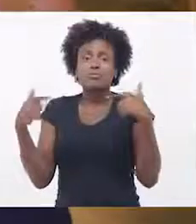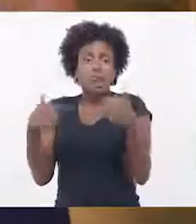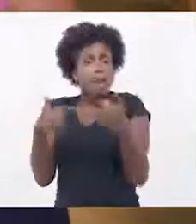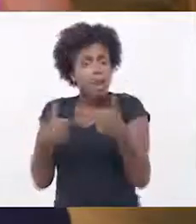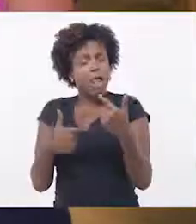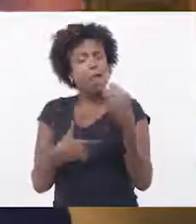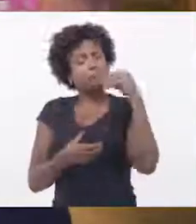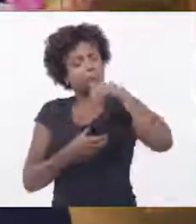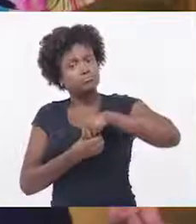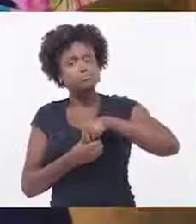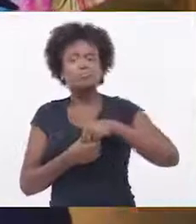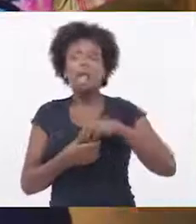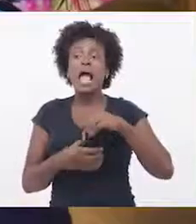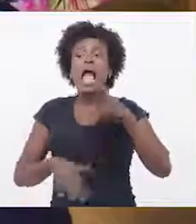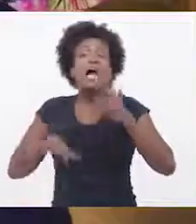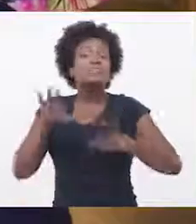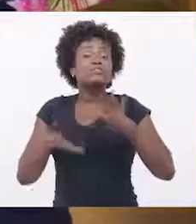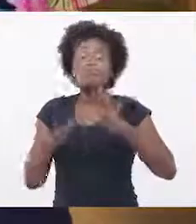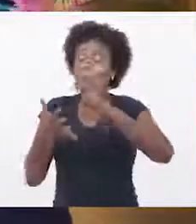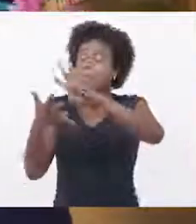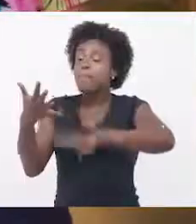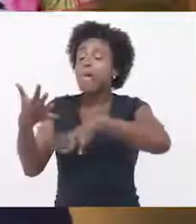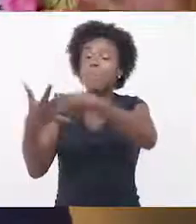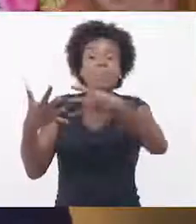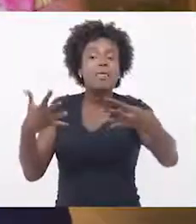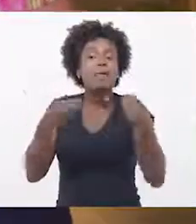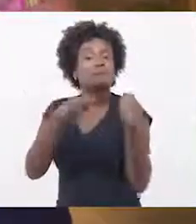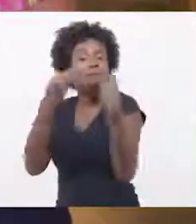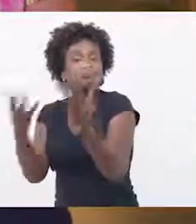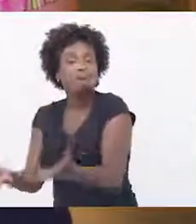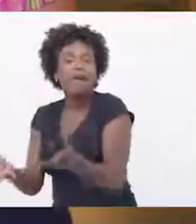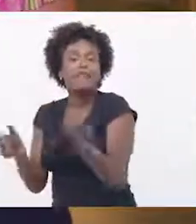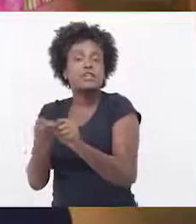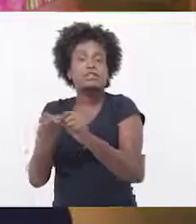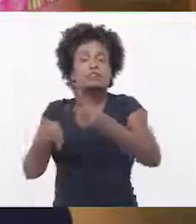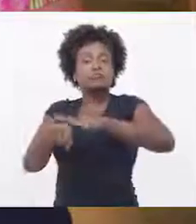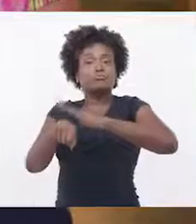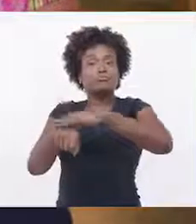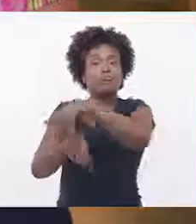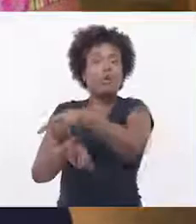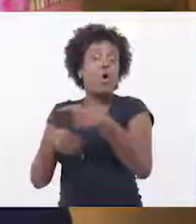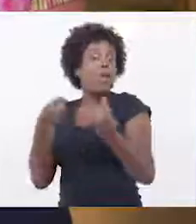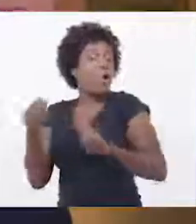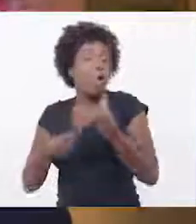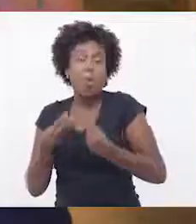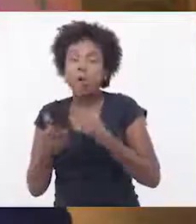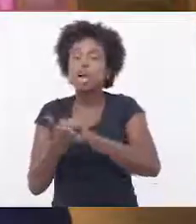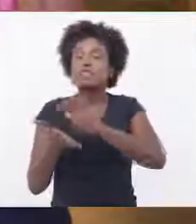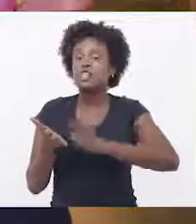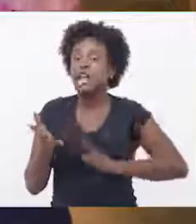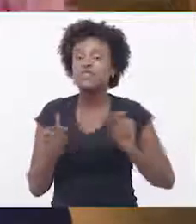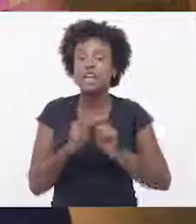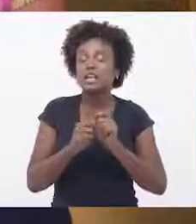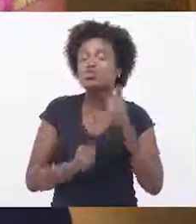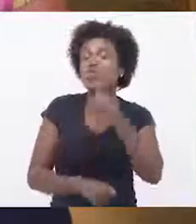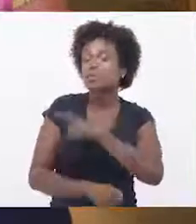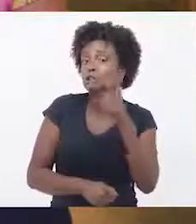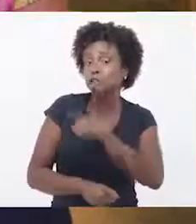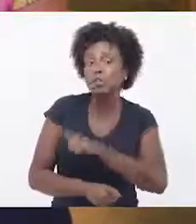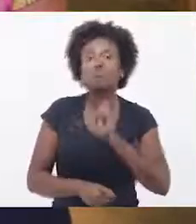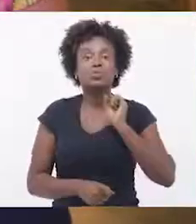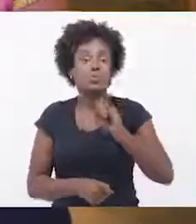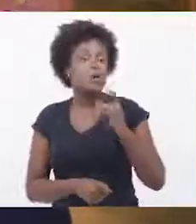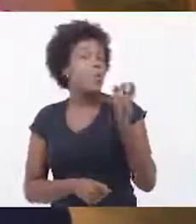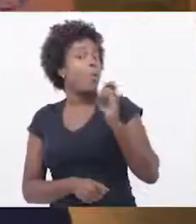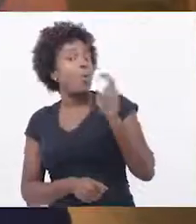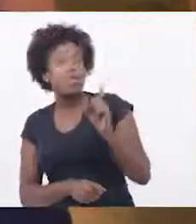Abrir um espaço para eles, de repente, trabalharam junto com a equipe da campanha, para eles verem que eles fazem parte mesmo desse grupo. Às vezes, uma planilha que eles possam